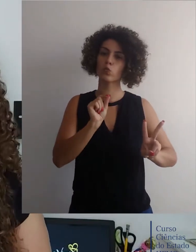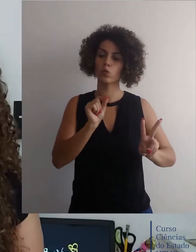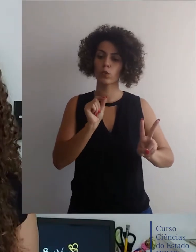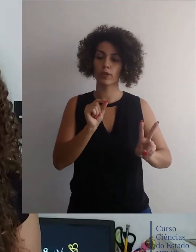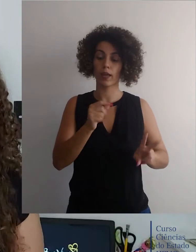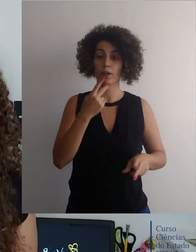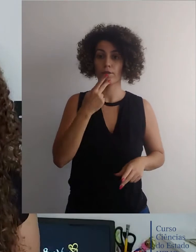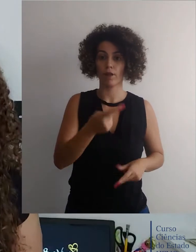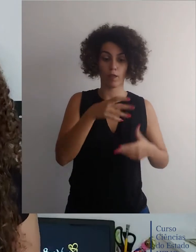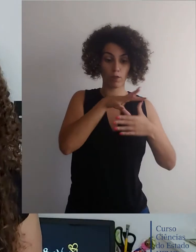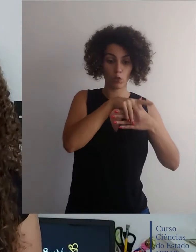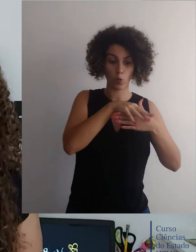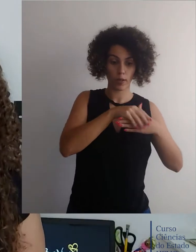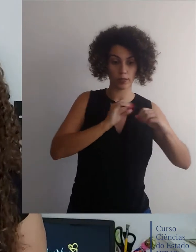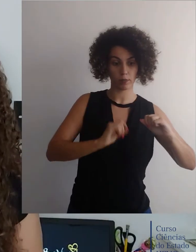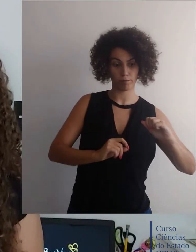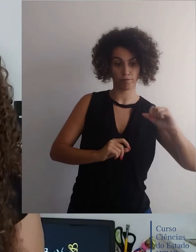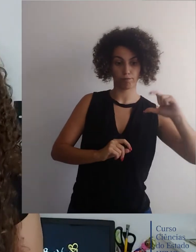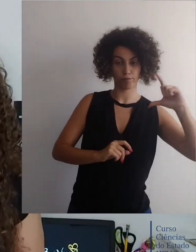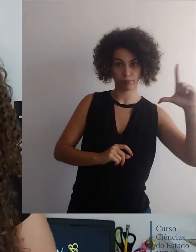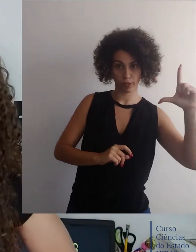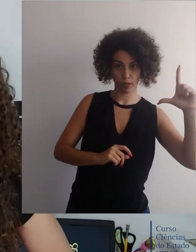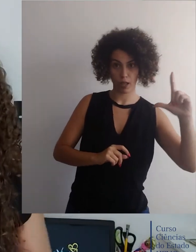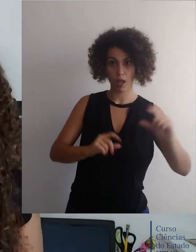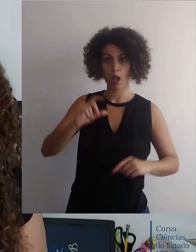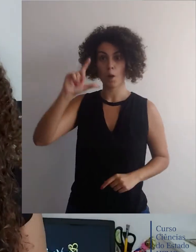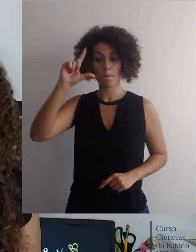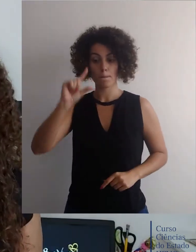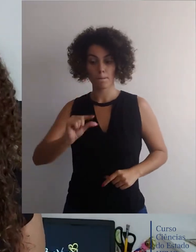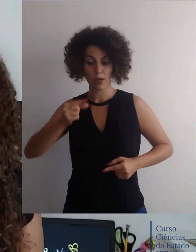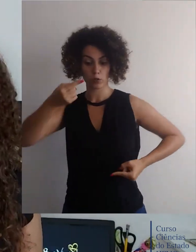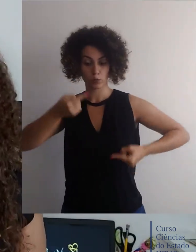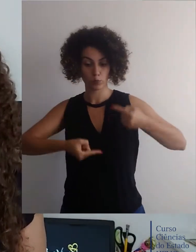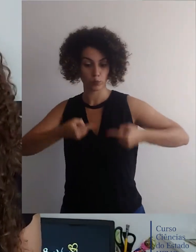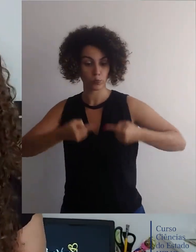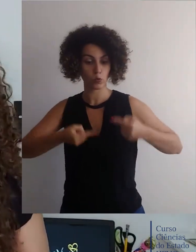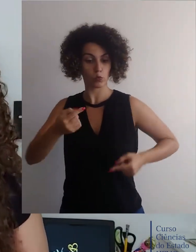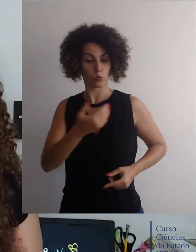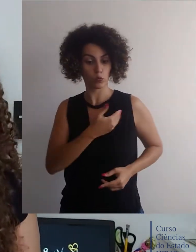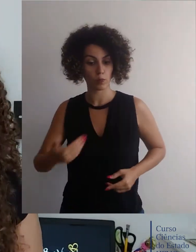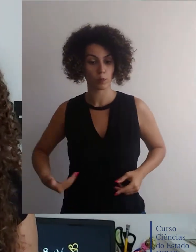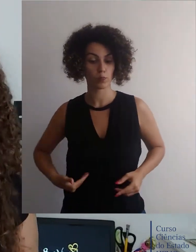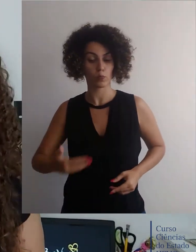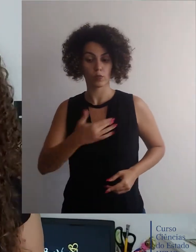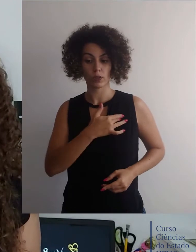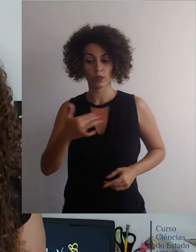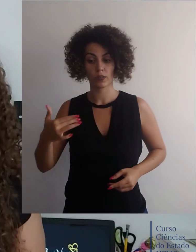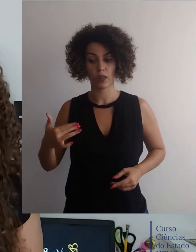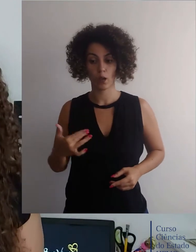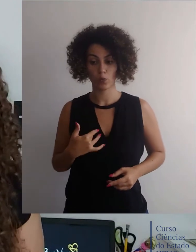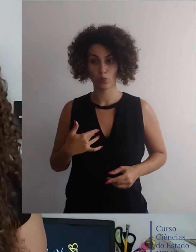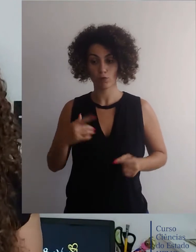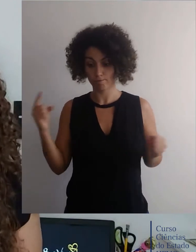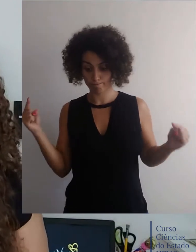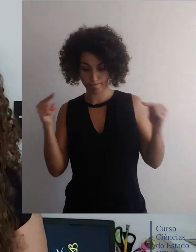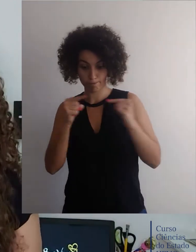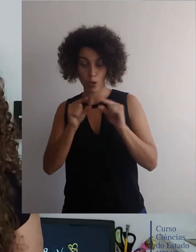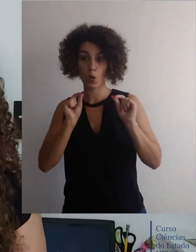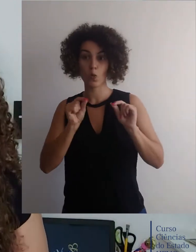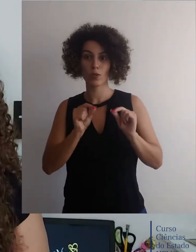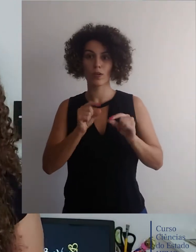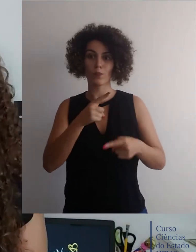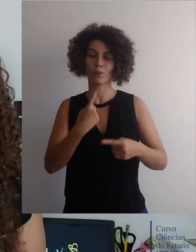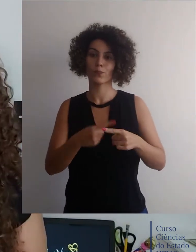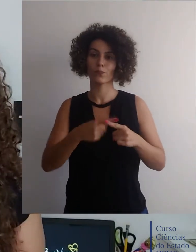isso, a outra corrente sanitarista vinculava o alto índice de doenças e a baixa articulação entre as políticas públicas de